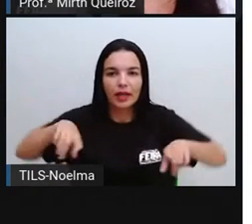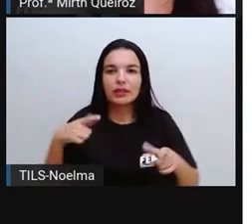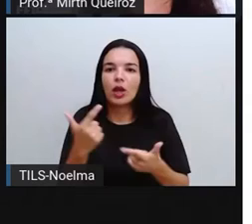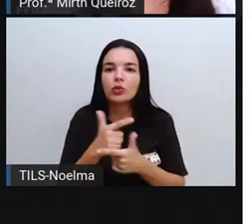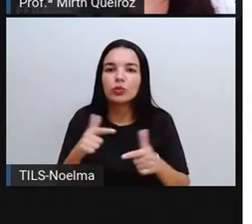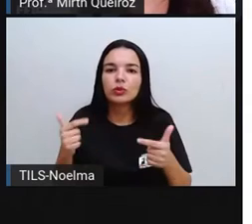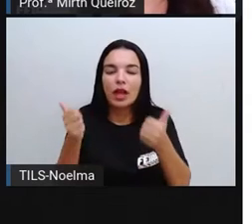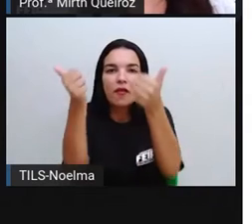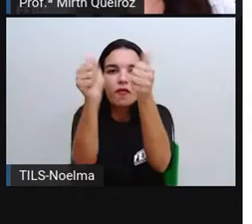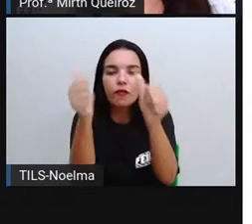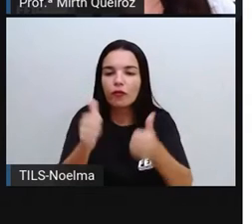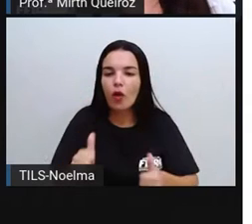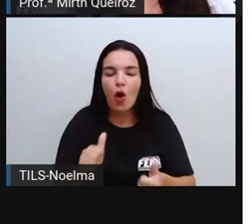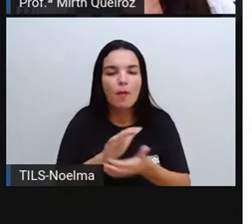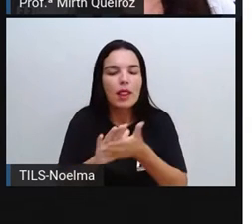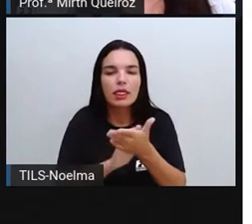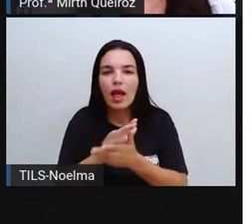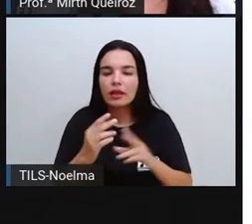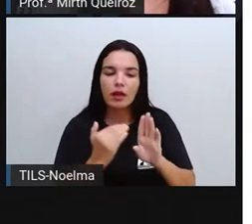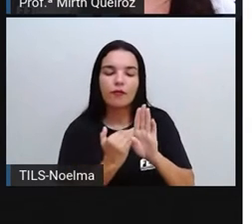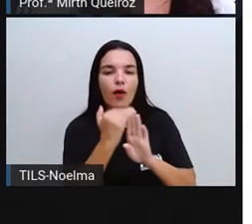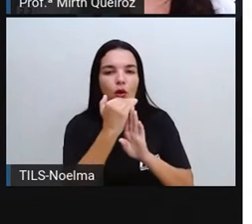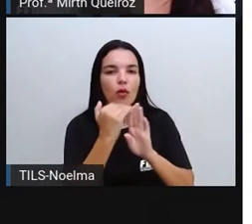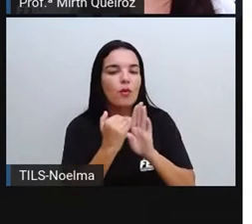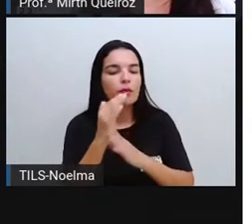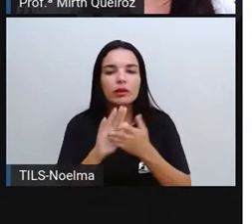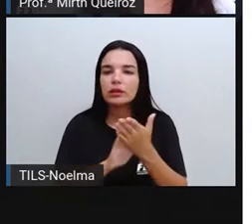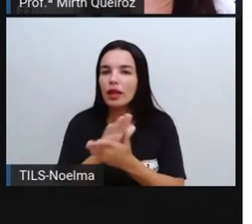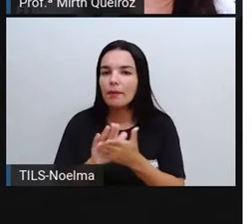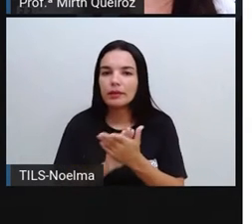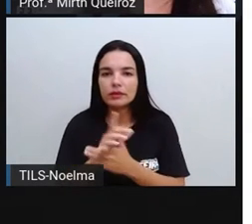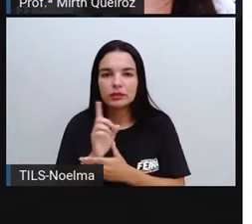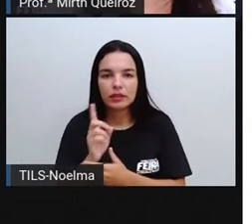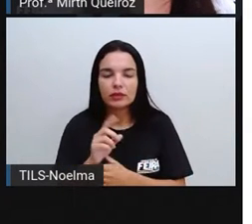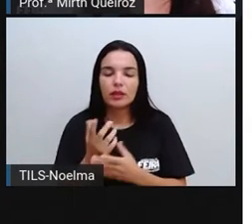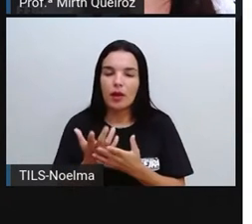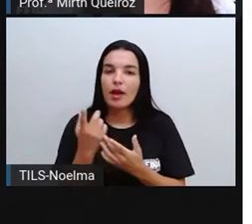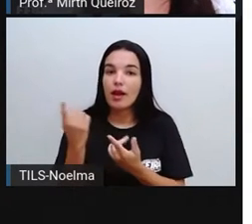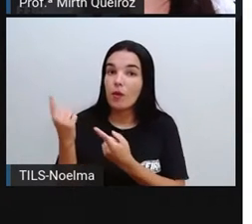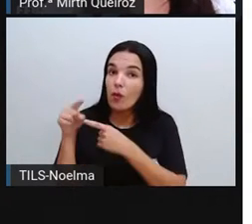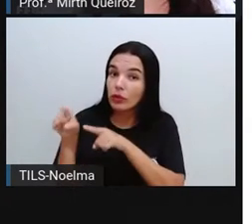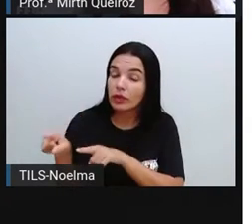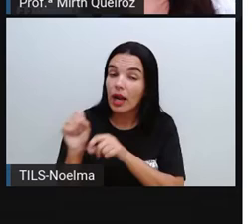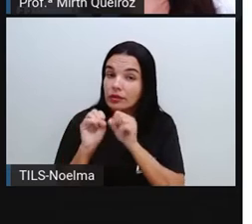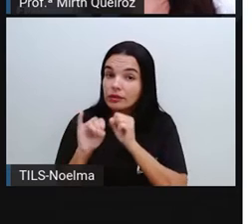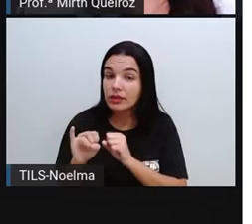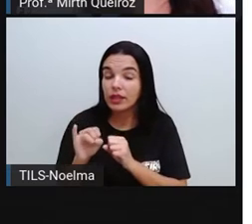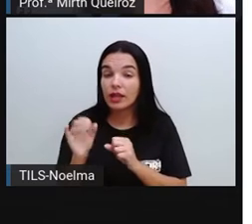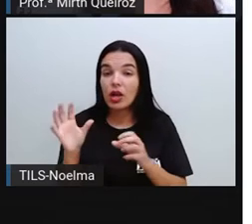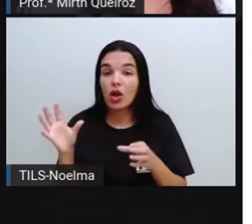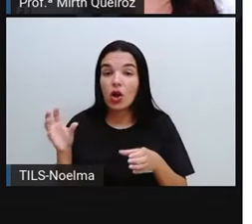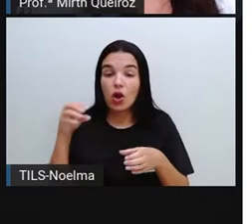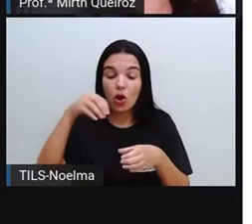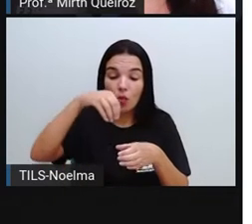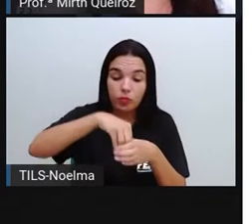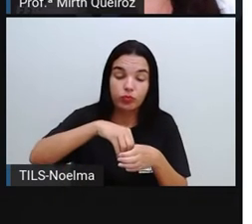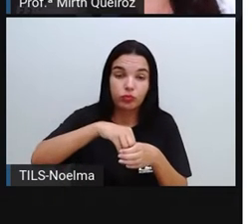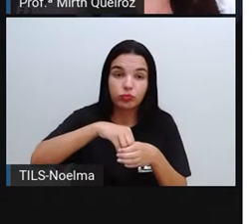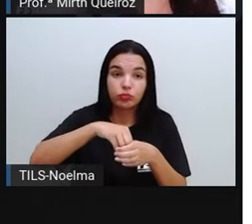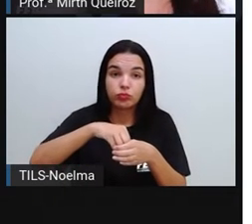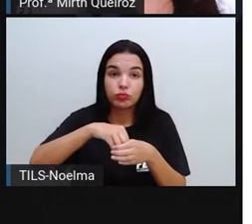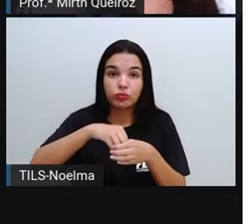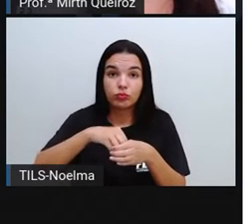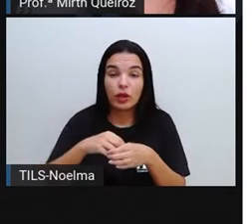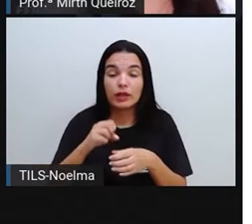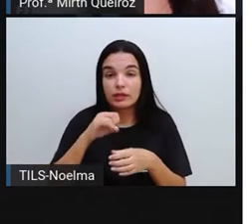nem forma e nem volume definido. Ao contrário do que acontece quando a gente coloca essa água dentro de... no